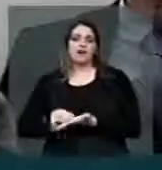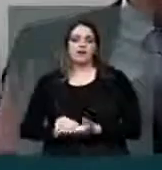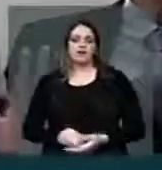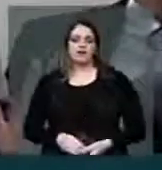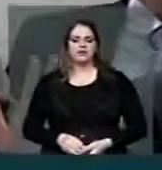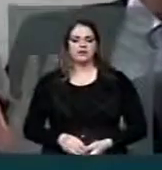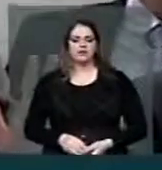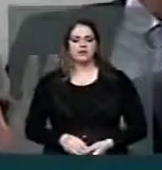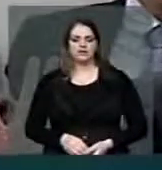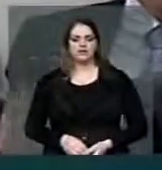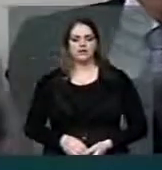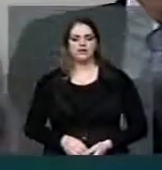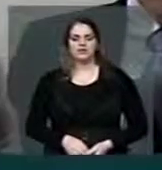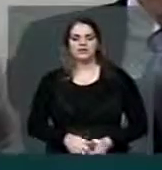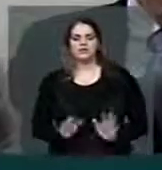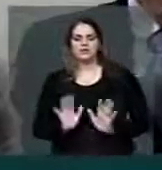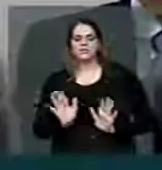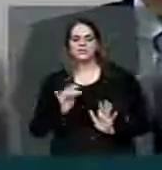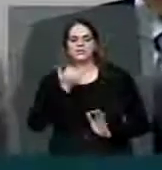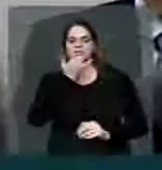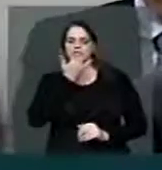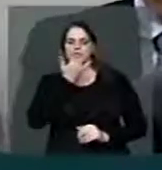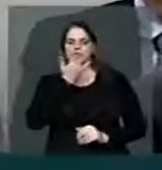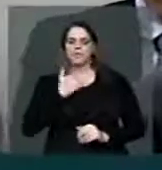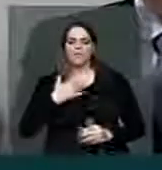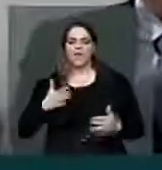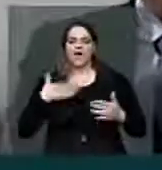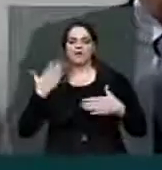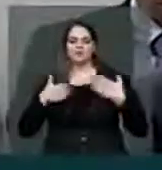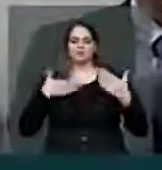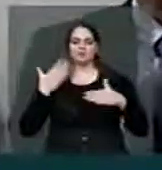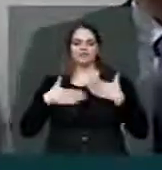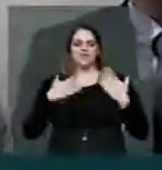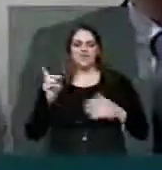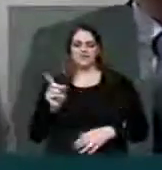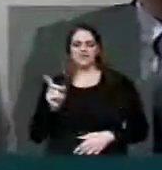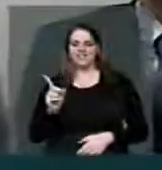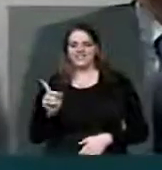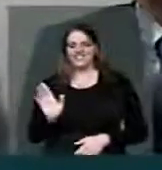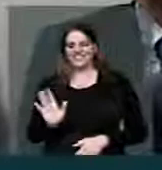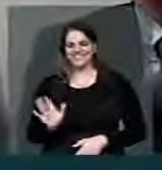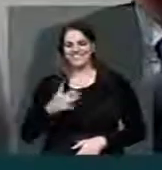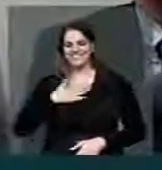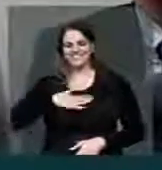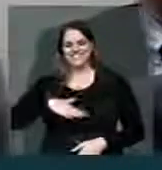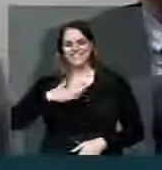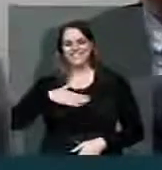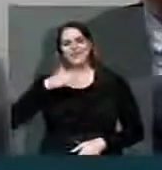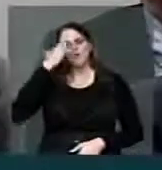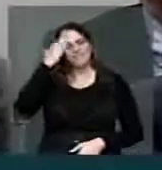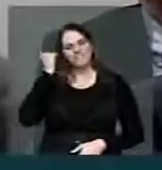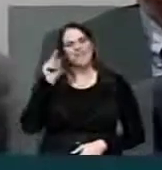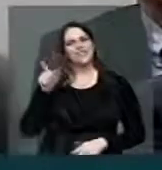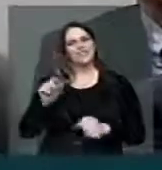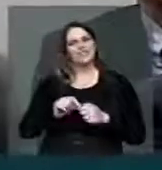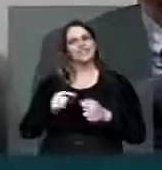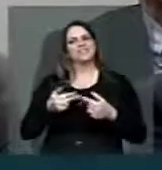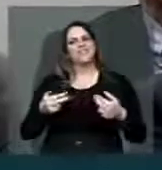Não, não, não é com o objetivo de assustá-lo, né? Porque eu tenho certeza que uma excelência só faz coisas boas na internet.